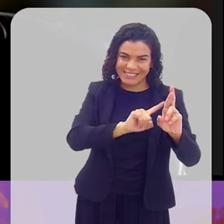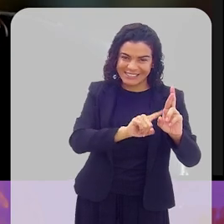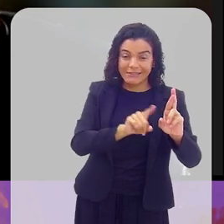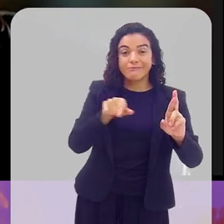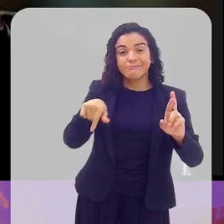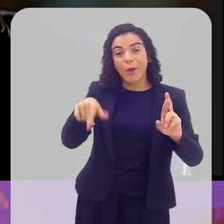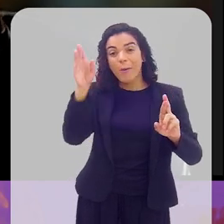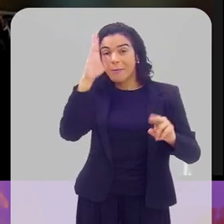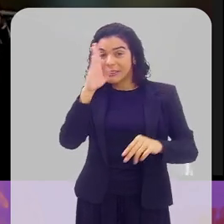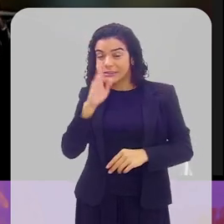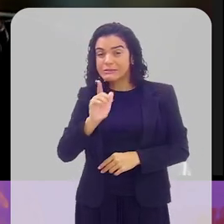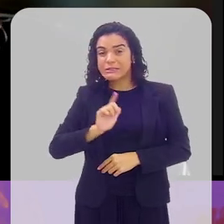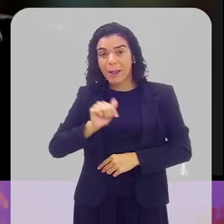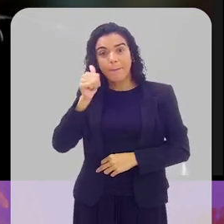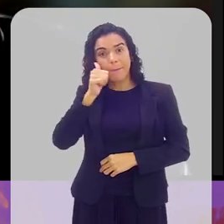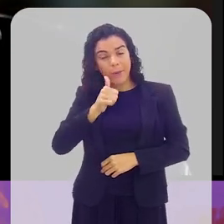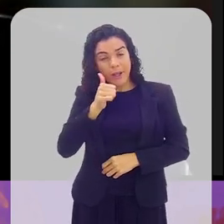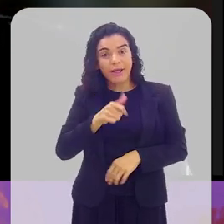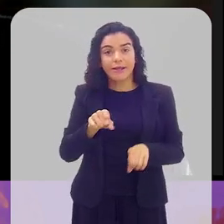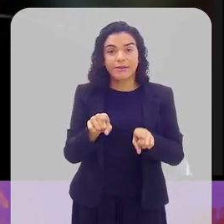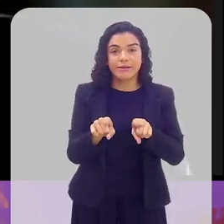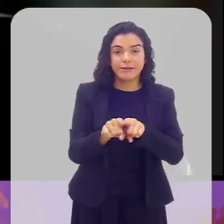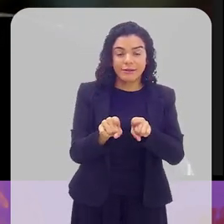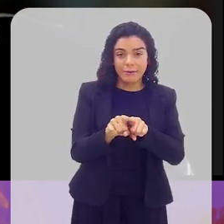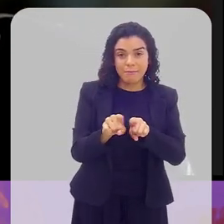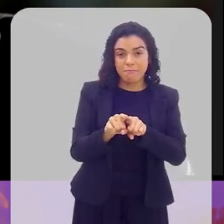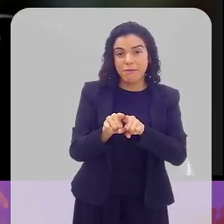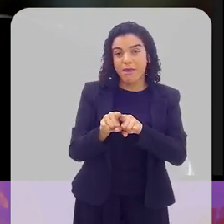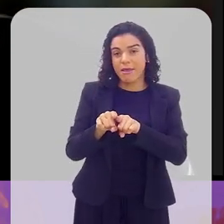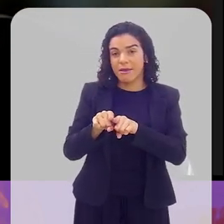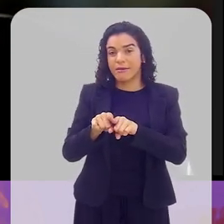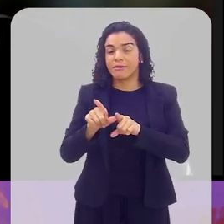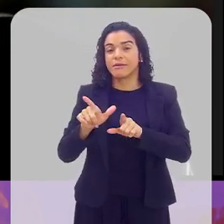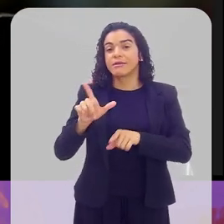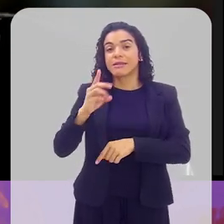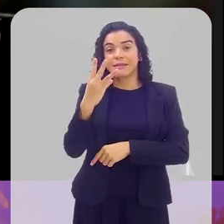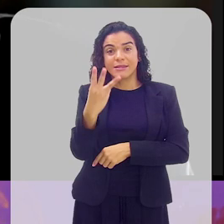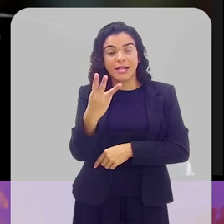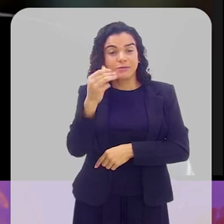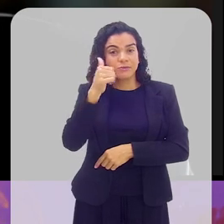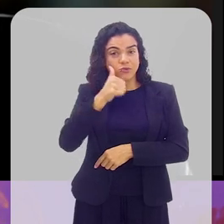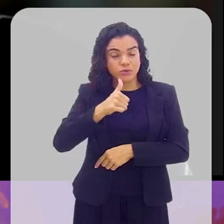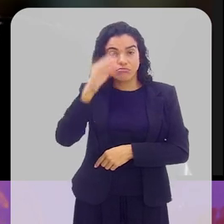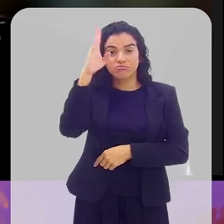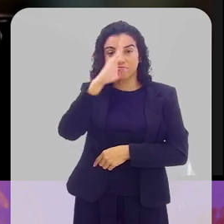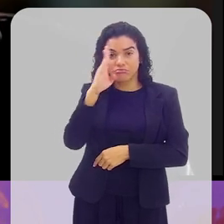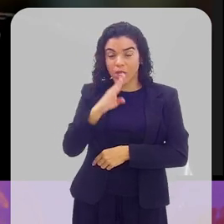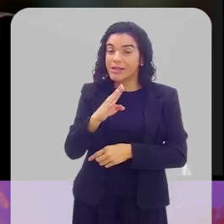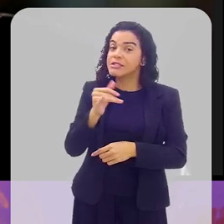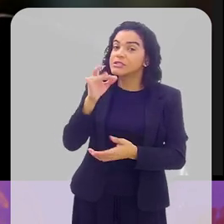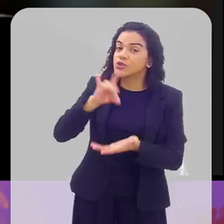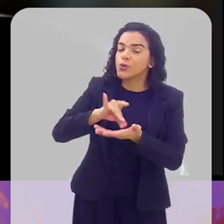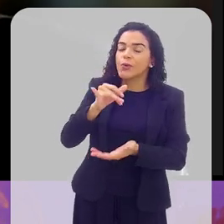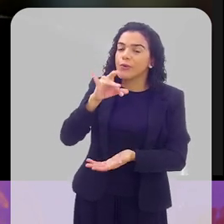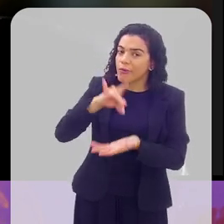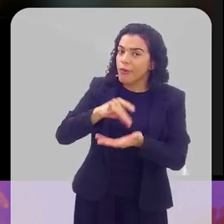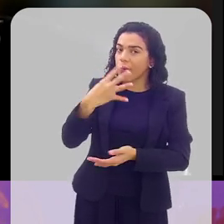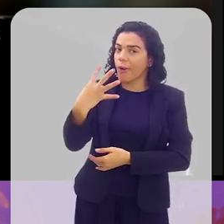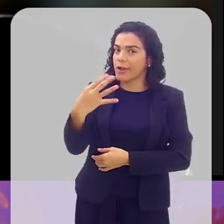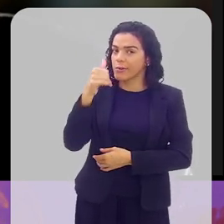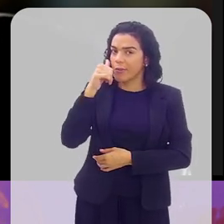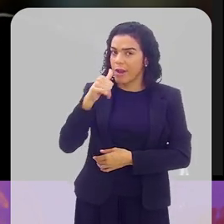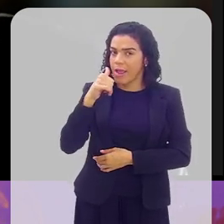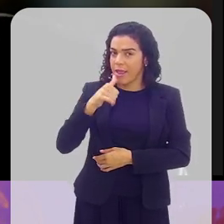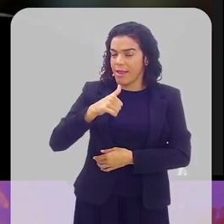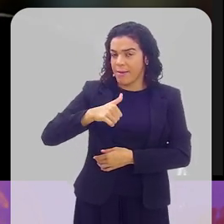distante. Já tivemos mulheres também no ranking feminino. Já três brasileiras, conseguiram quatro, na